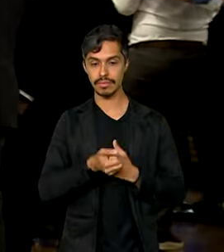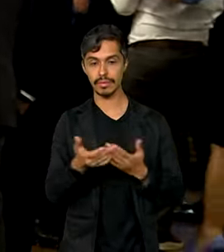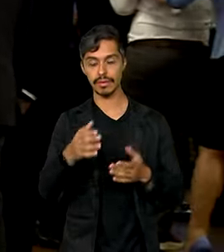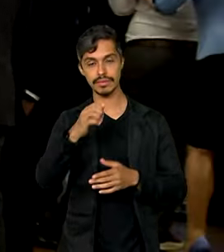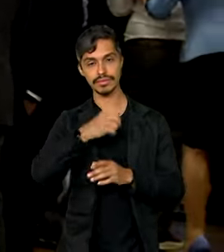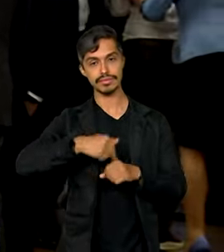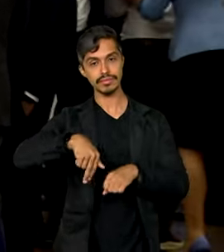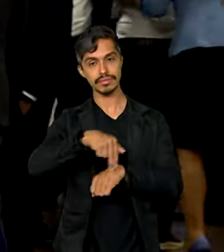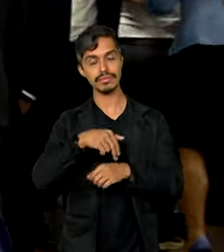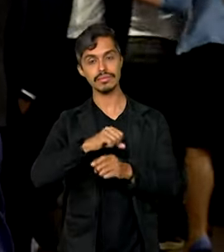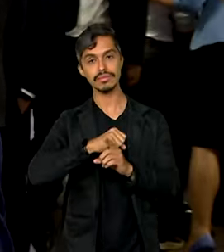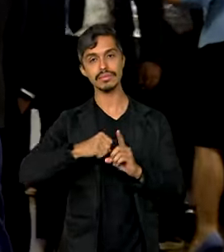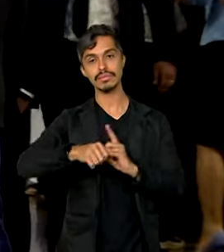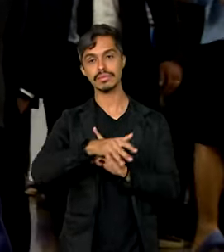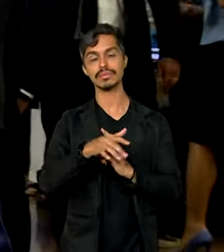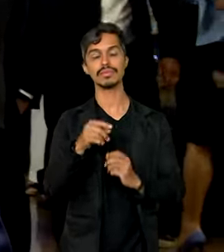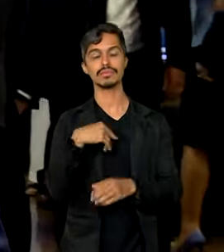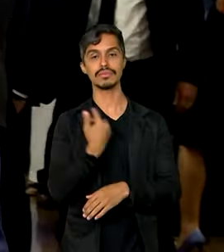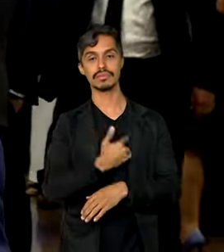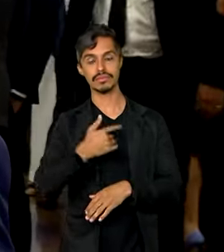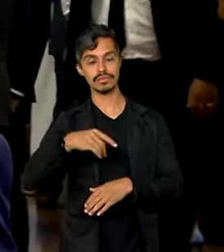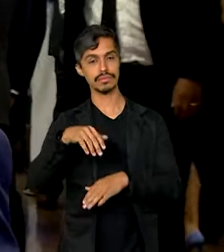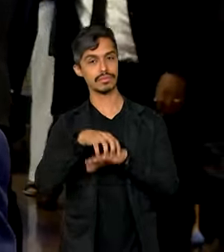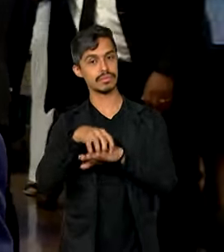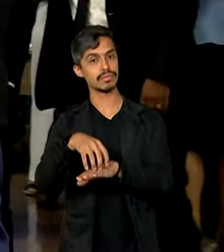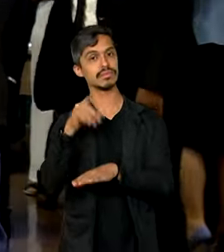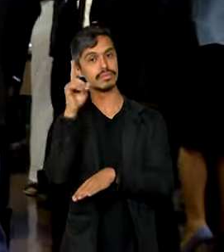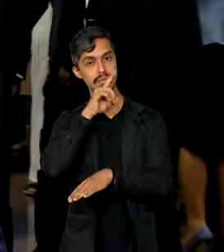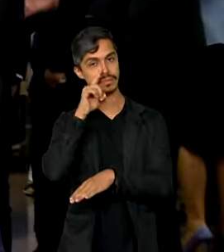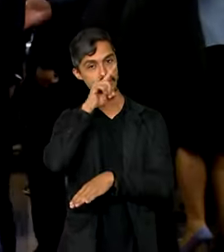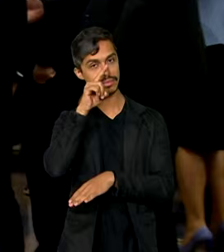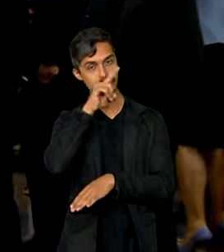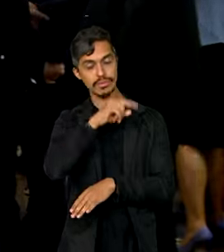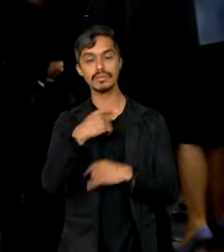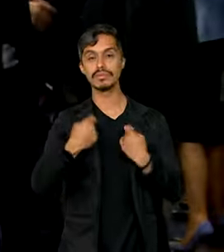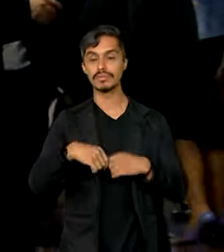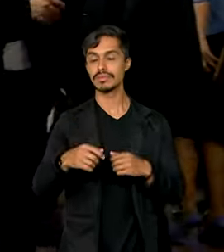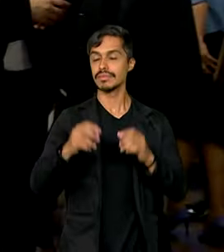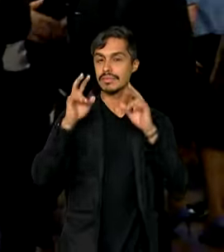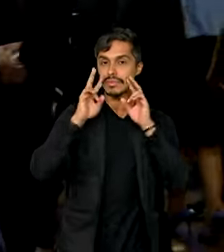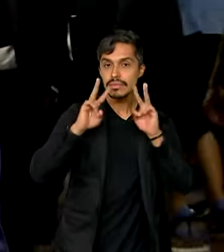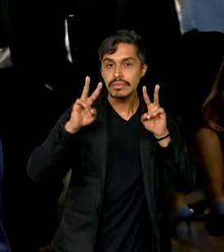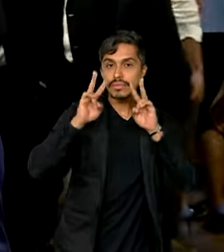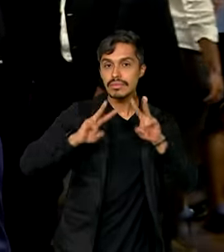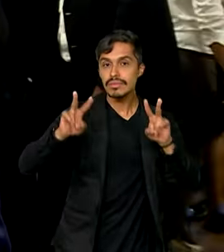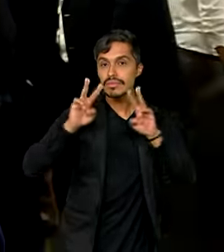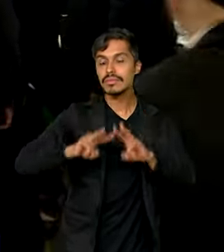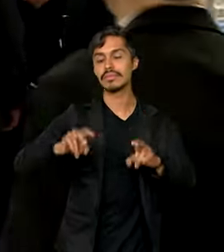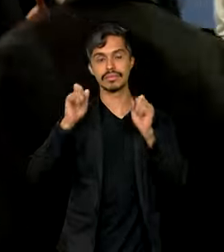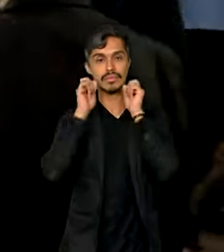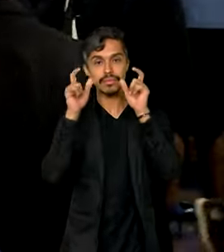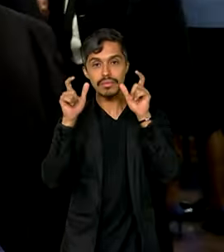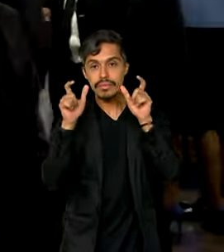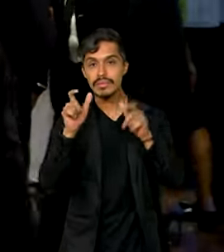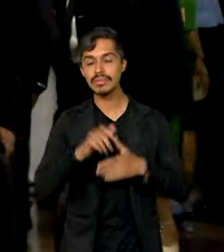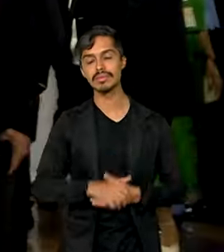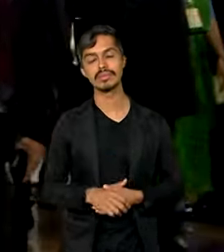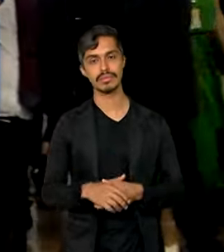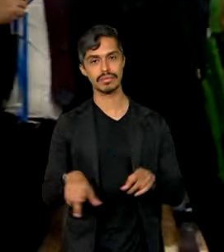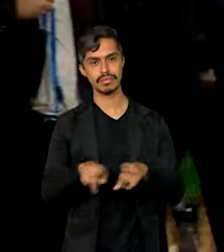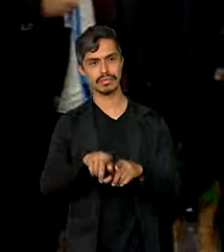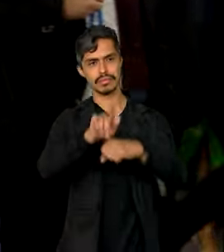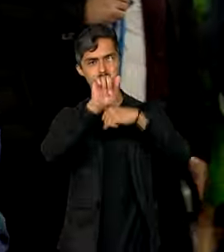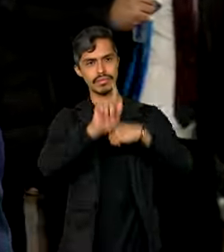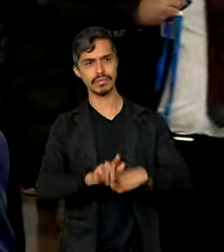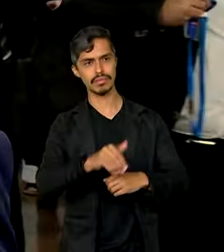trânsito é um ambiente de risco. Às vezes, a gente tem que estar todo ano fazendo campanhas desse tipo para que as pessoas se conscientizem. E também os gestores públicos